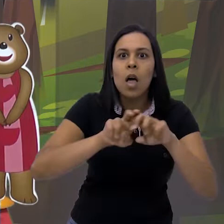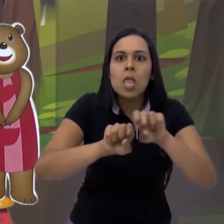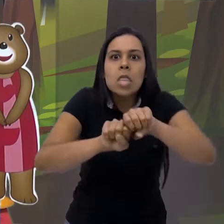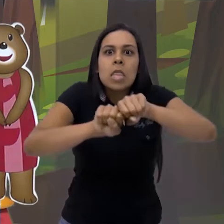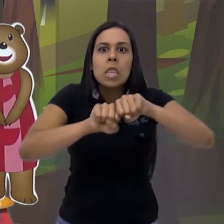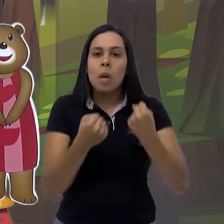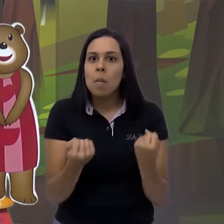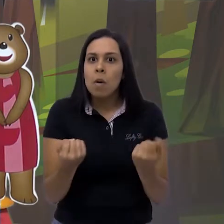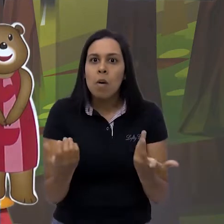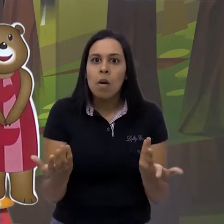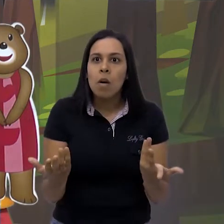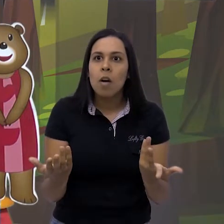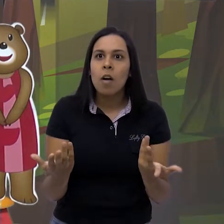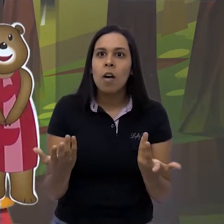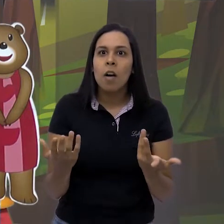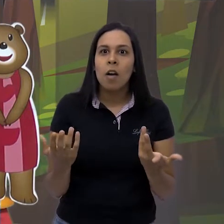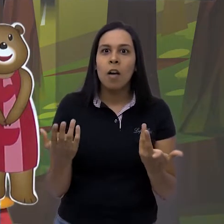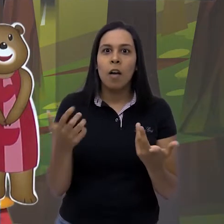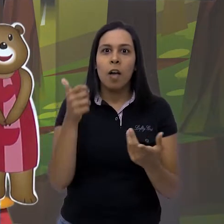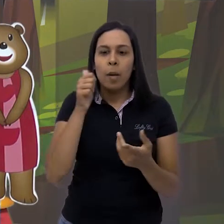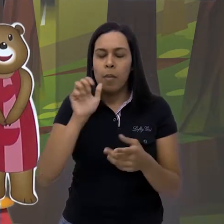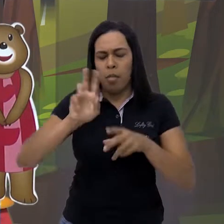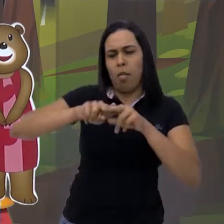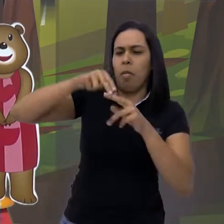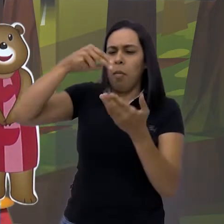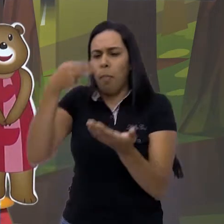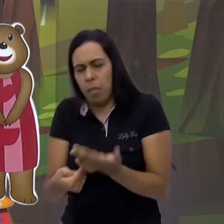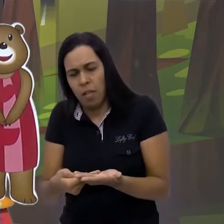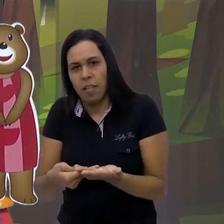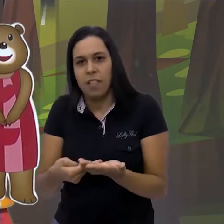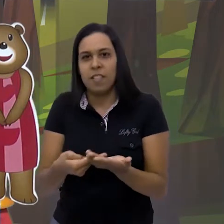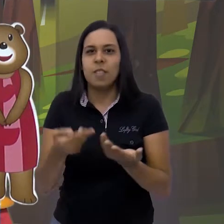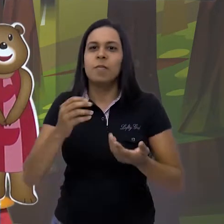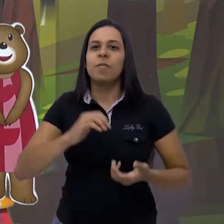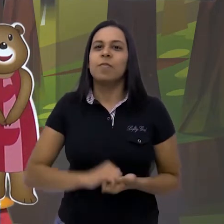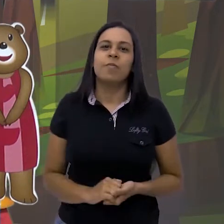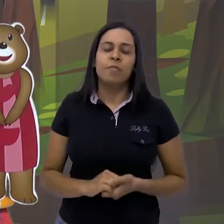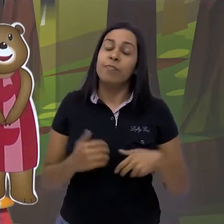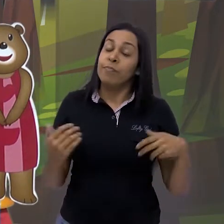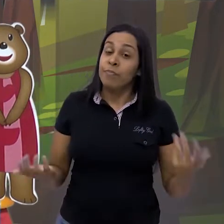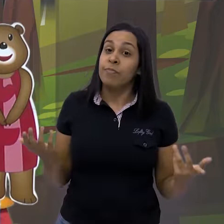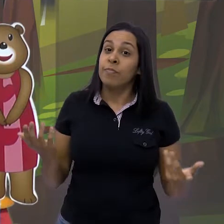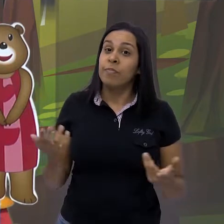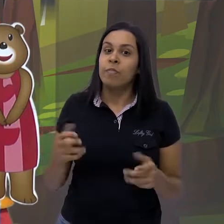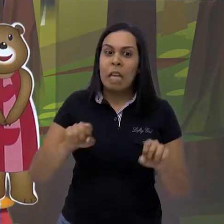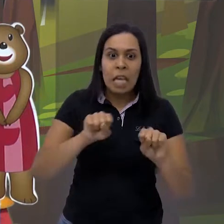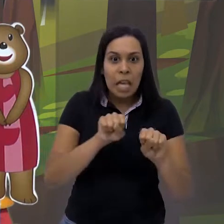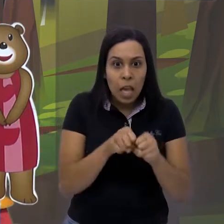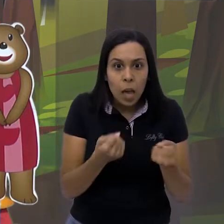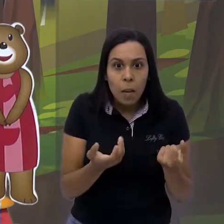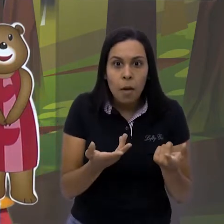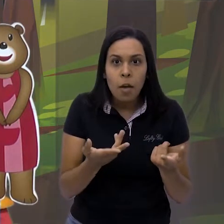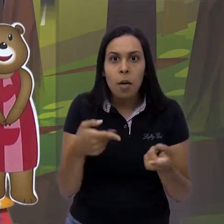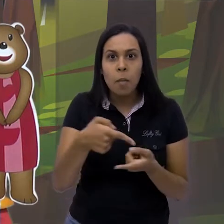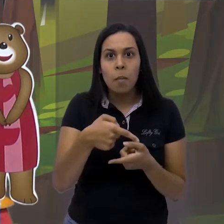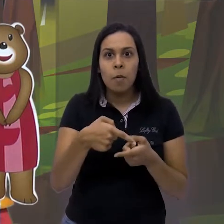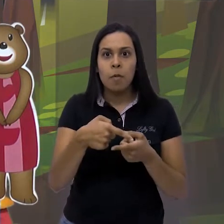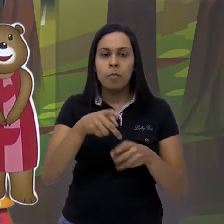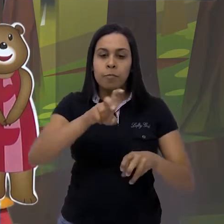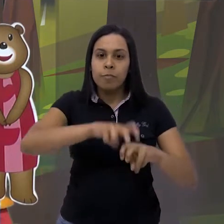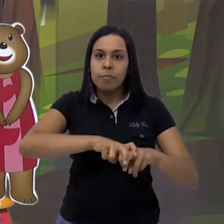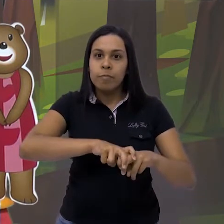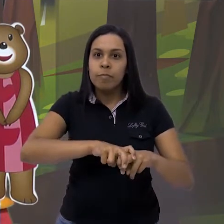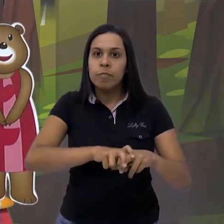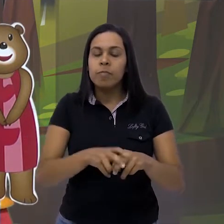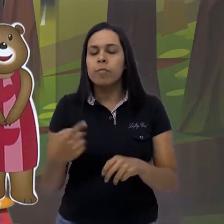quebrou e caixinhos dourados caiu no chão. Não satisfeita em quebrar a cadeira do bebê urso, ela